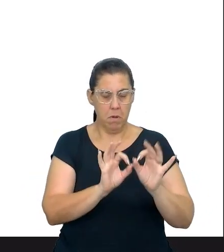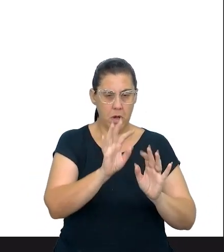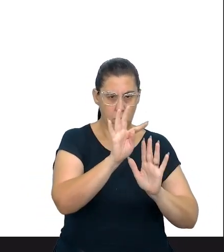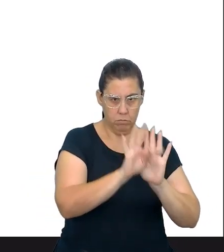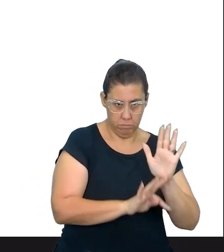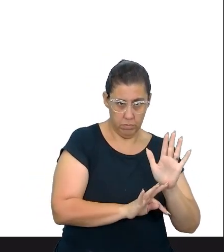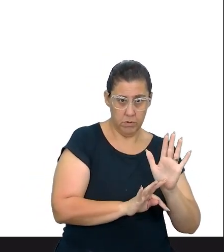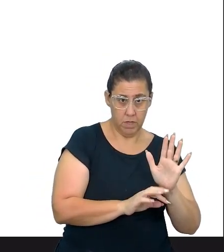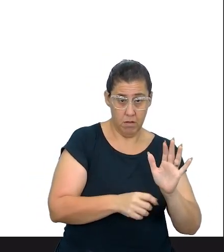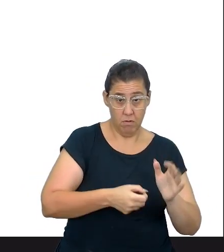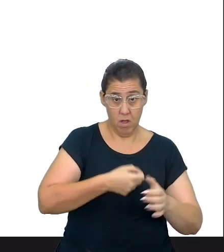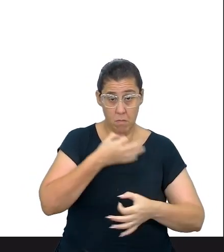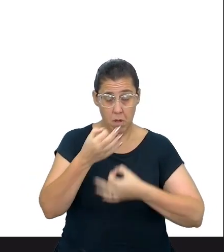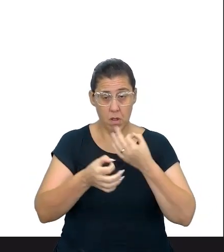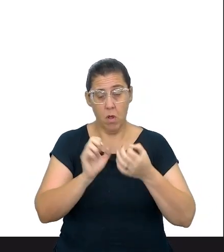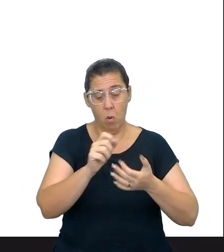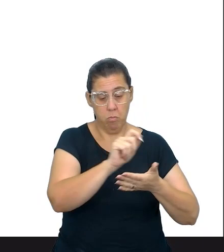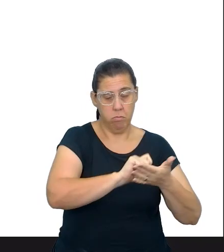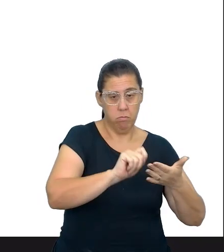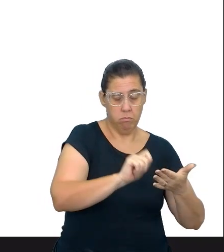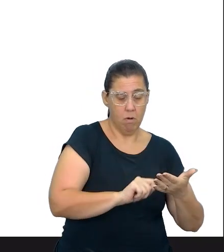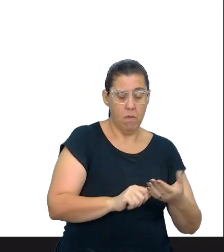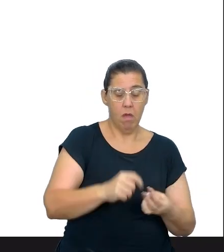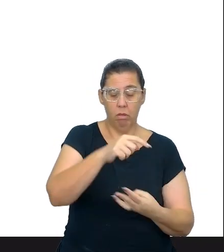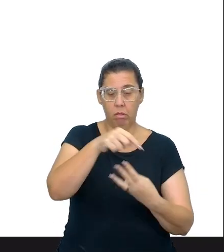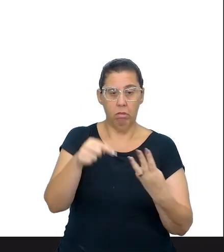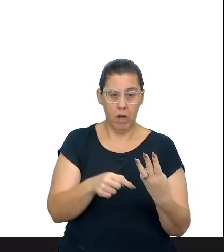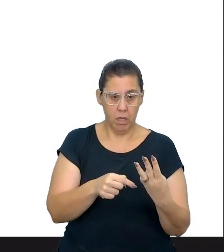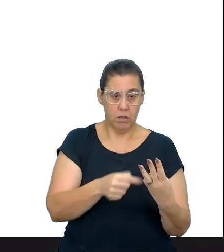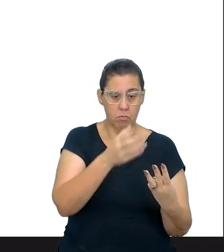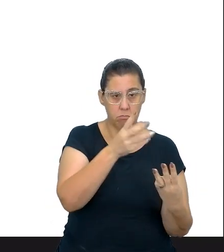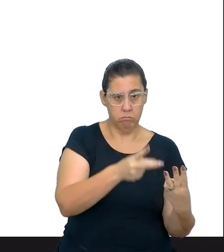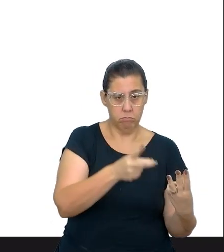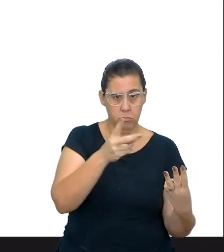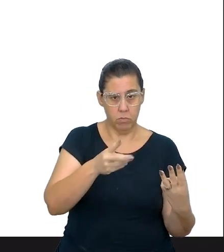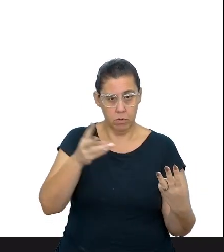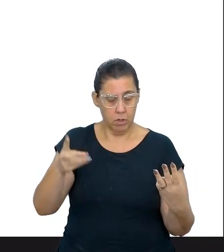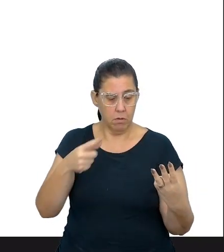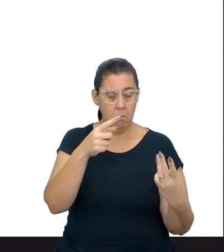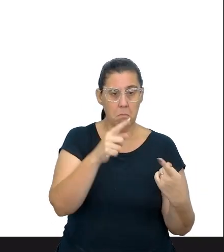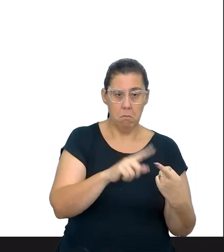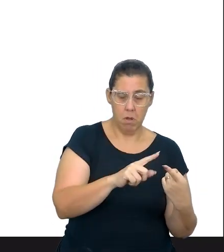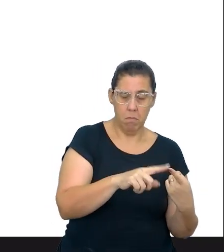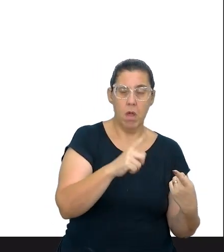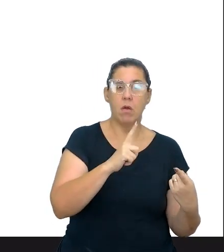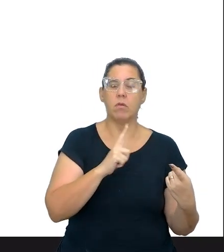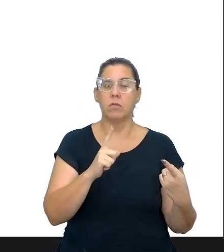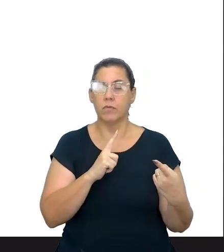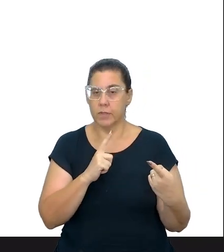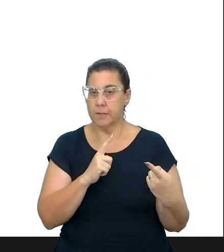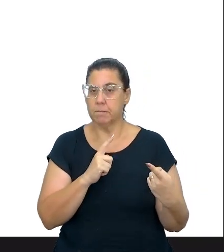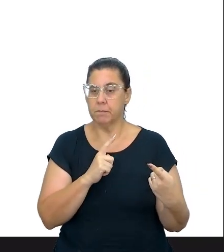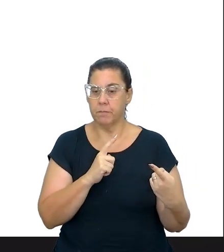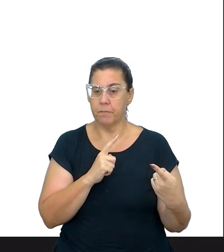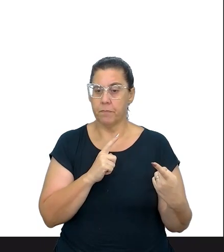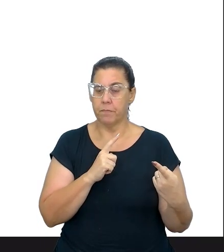dissertativo argumentativo, ele se divide em três etapas. Primeiro, você tem que fazer o quê?